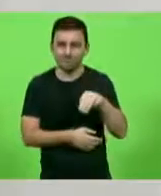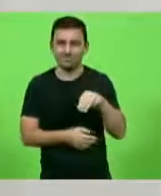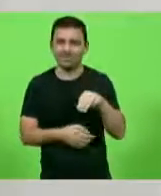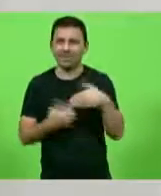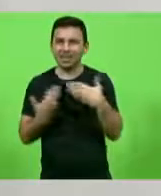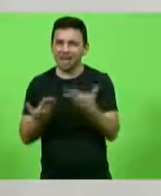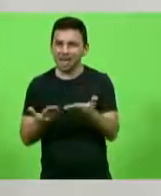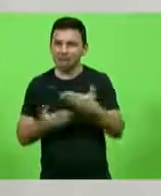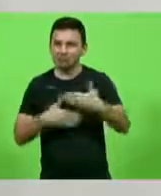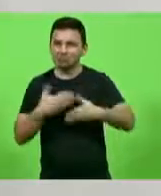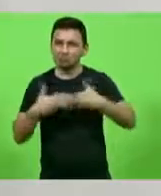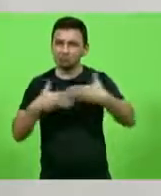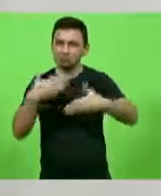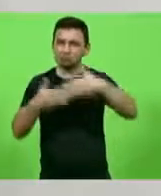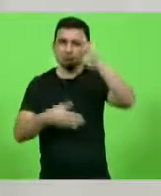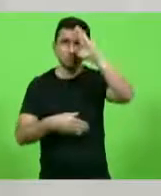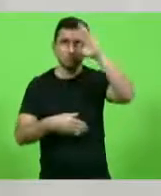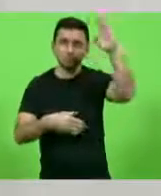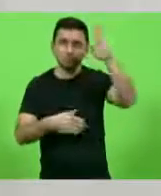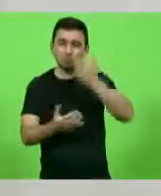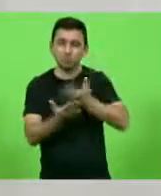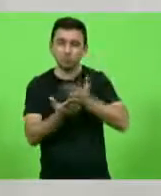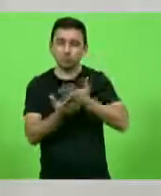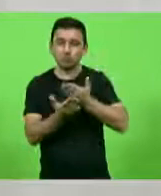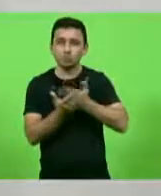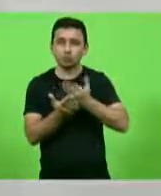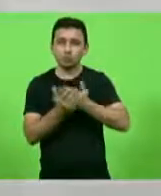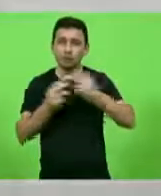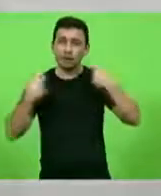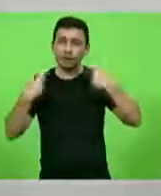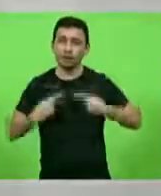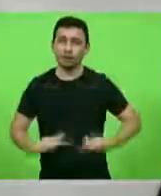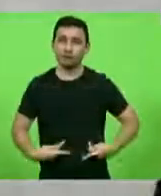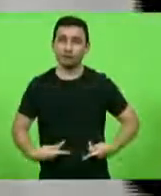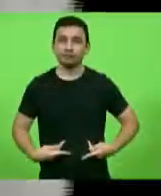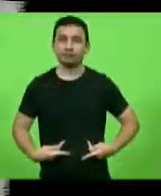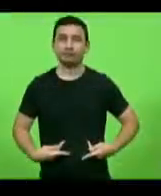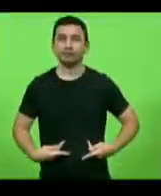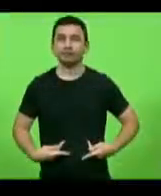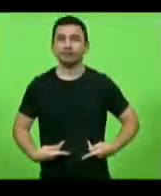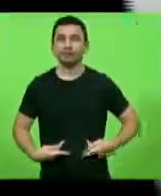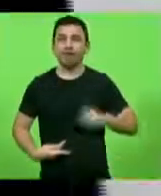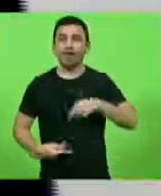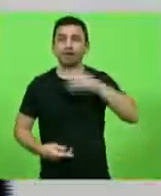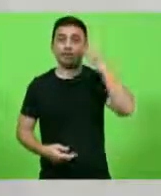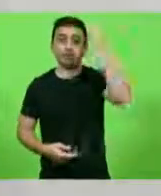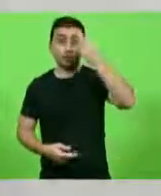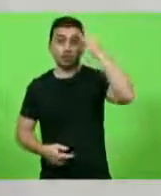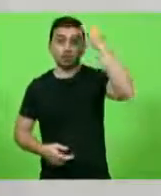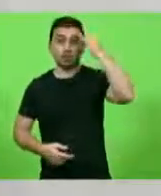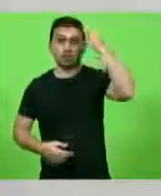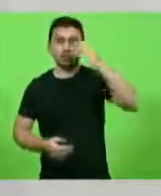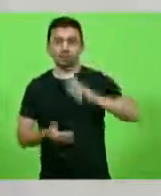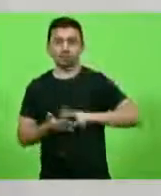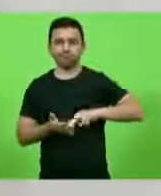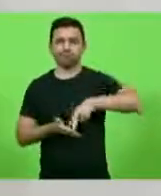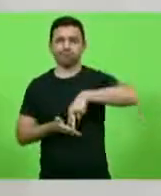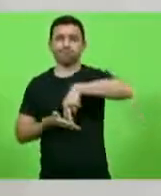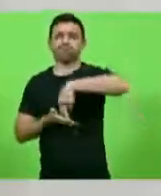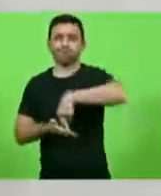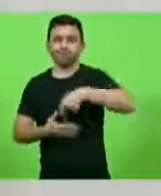principais estudos da humanidade, a teoria da evolução das espécies.